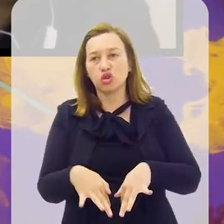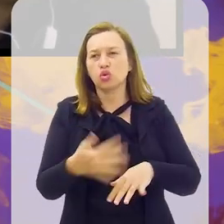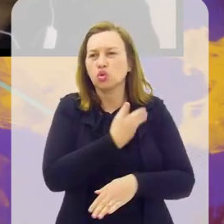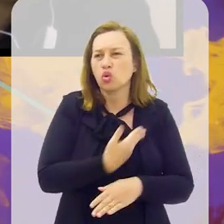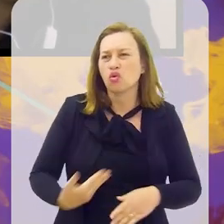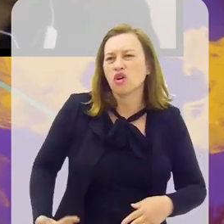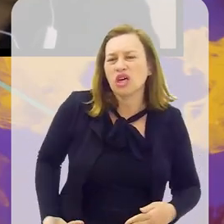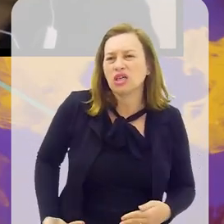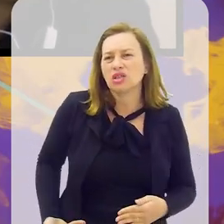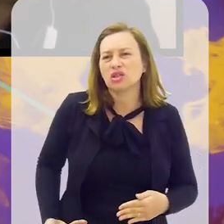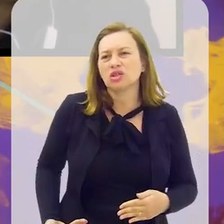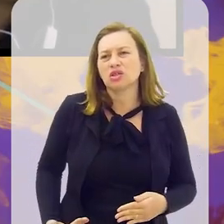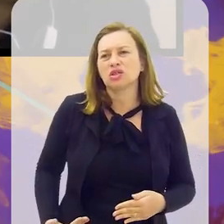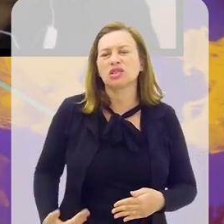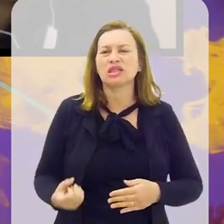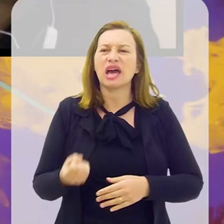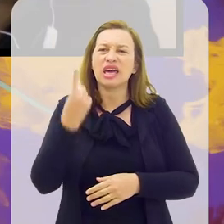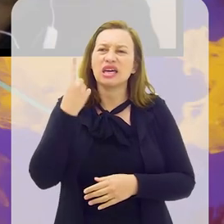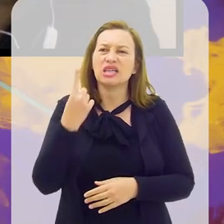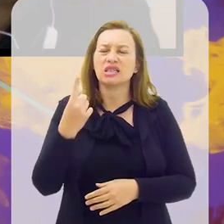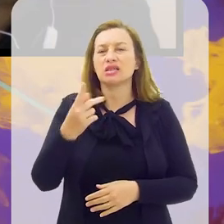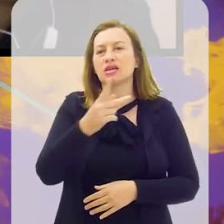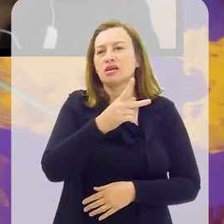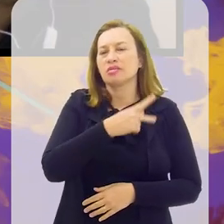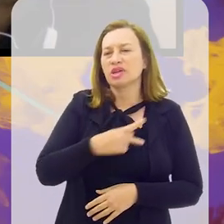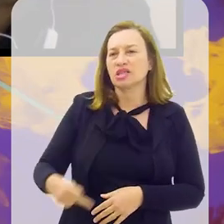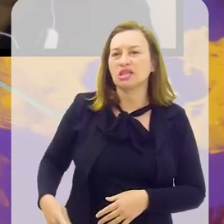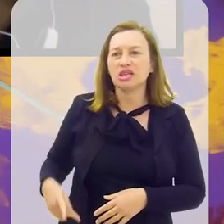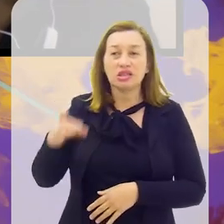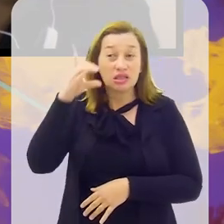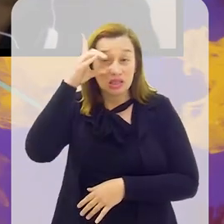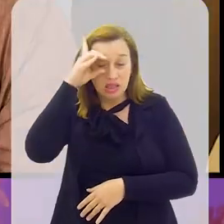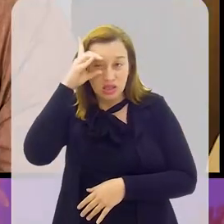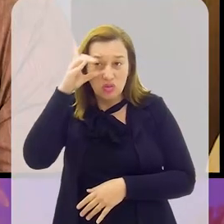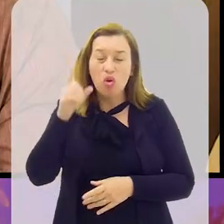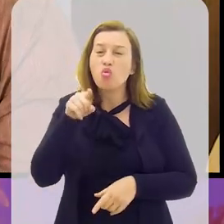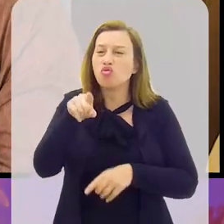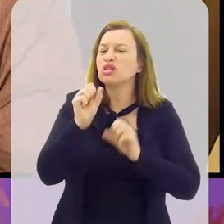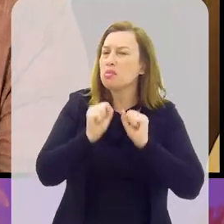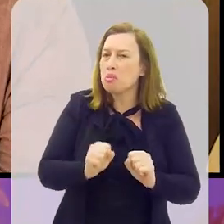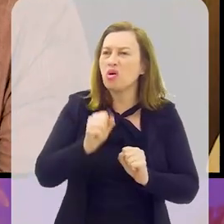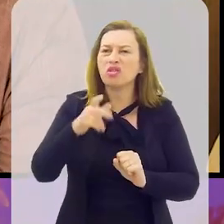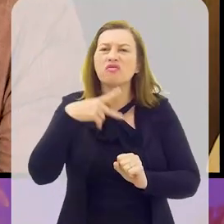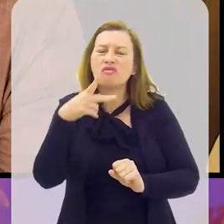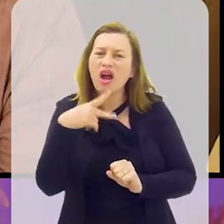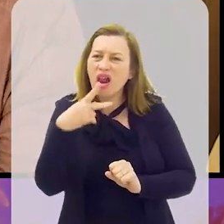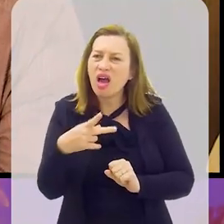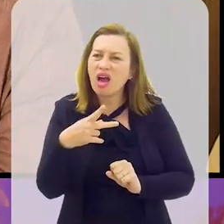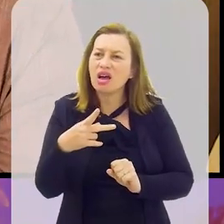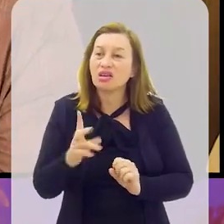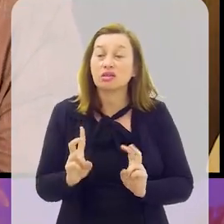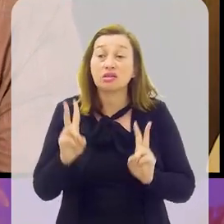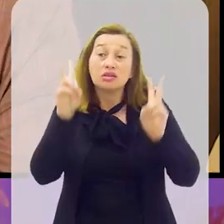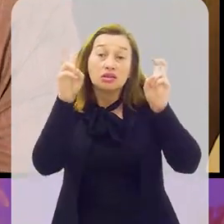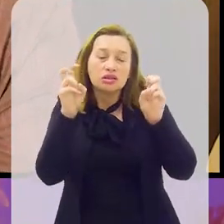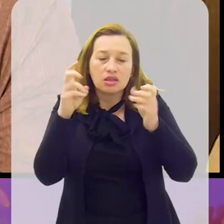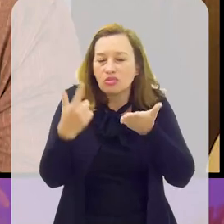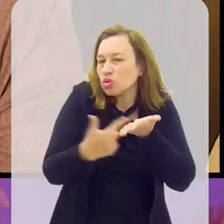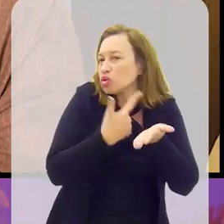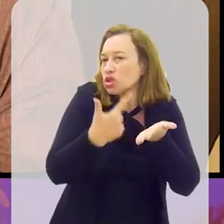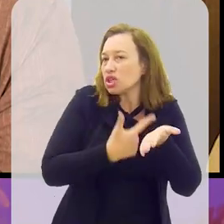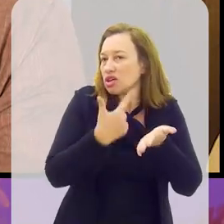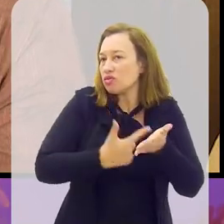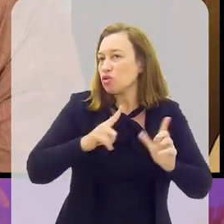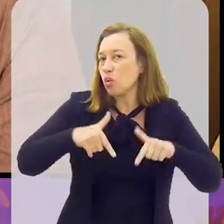no fim do governo da ex-presidente Dilma Rousseff. O que você pode falar a respeito desse